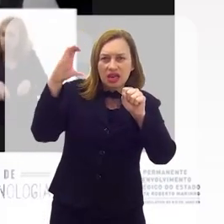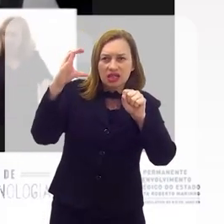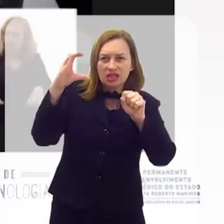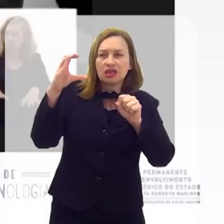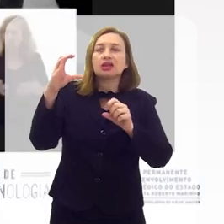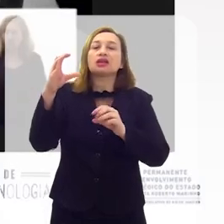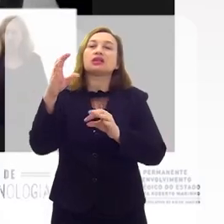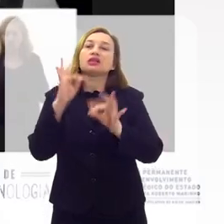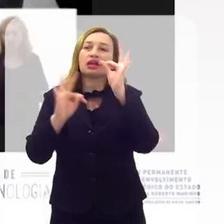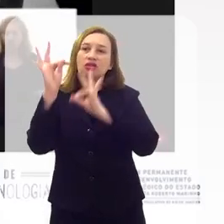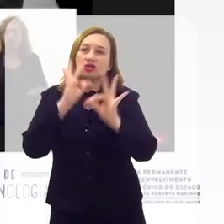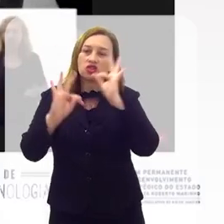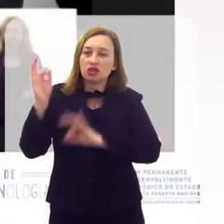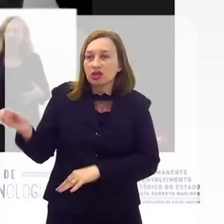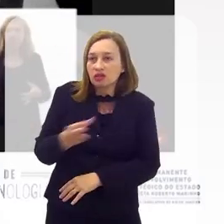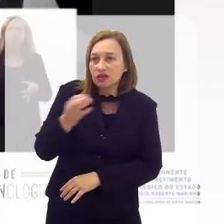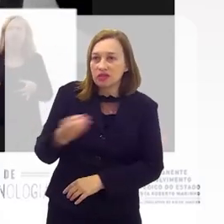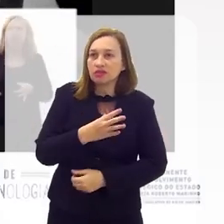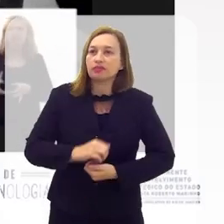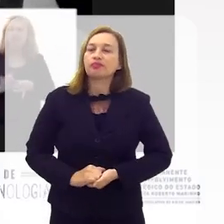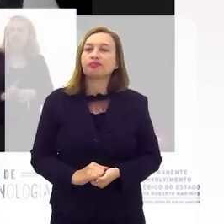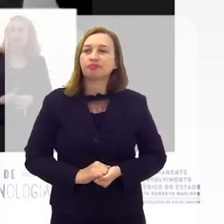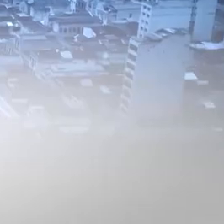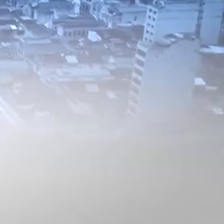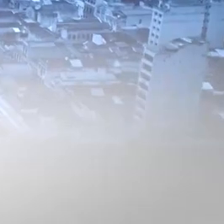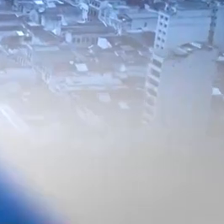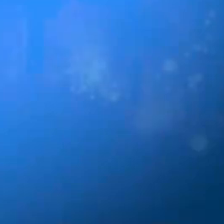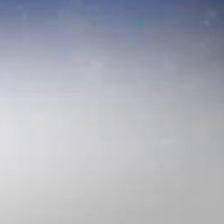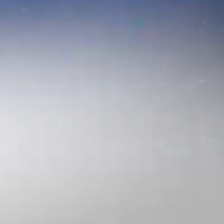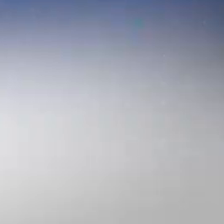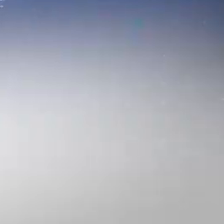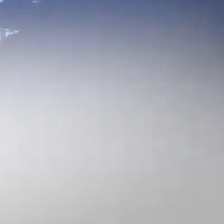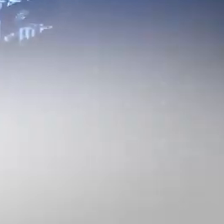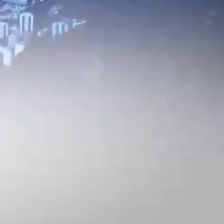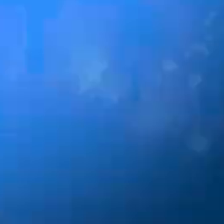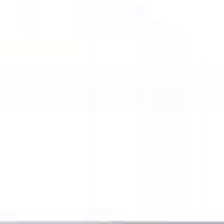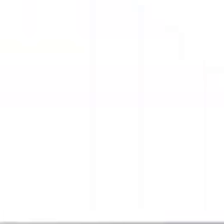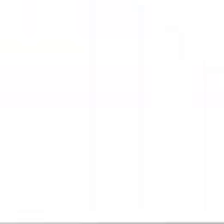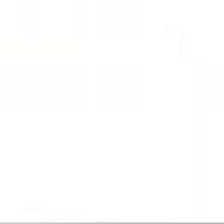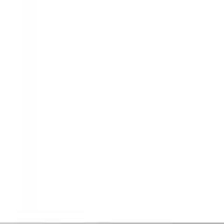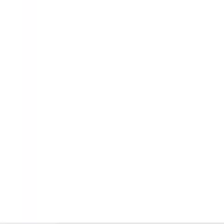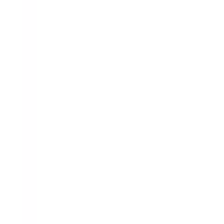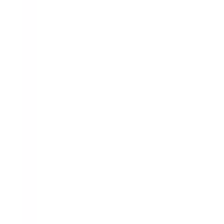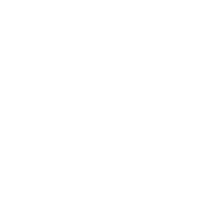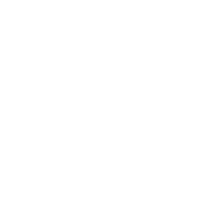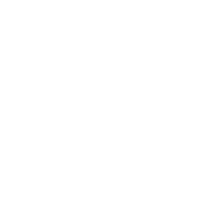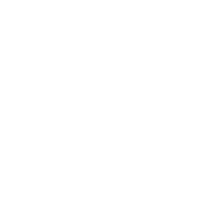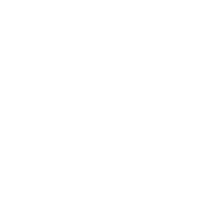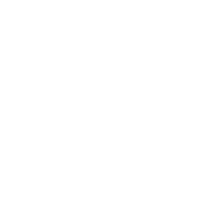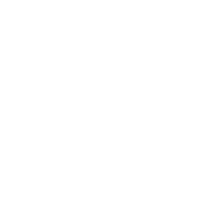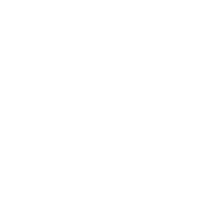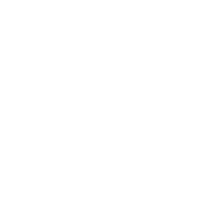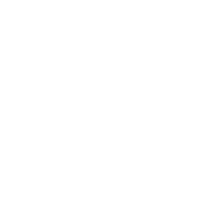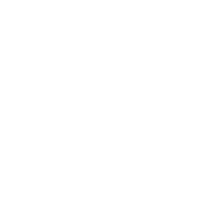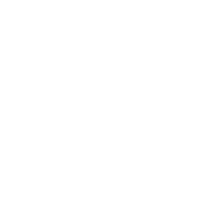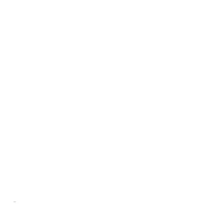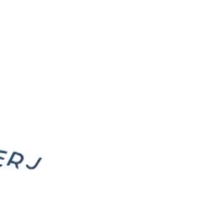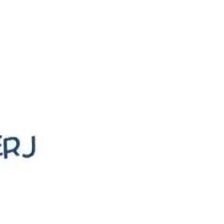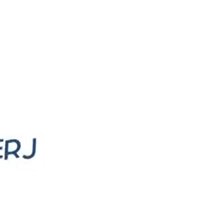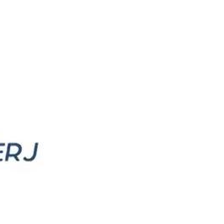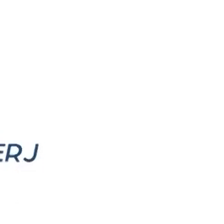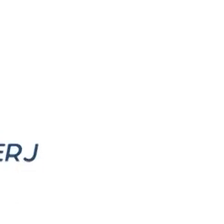imbricada com o sistema de ciência, tecnologia e inovação. E aí E aí